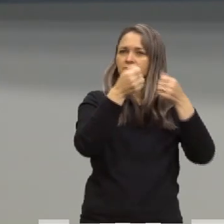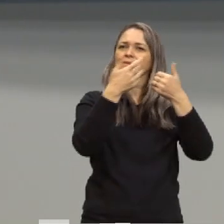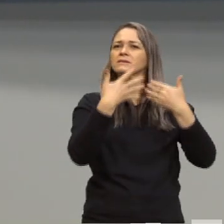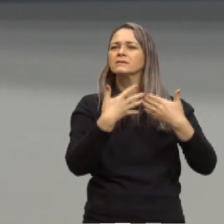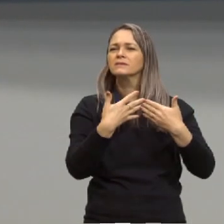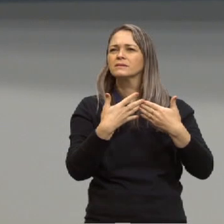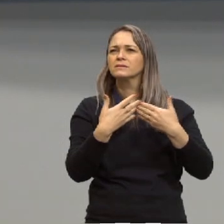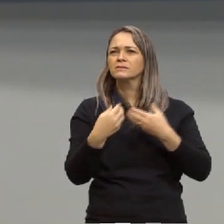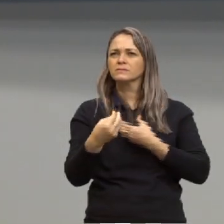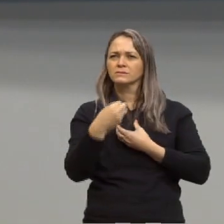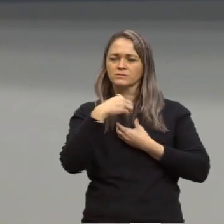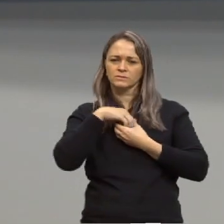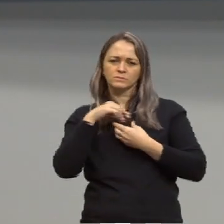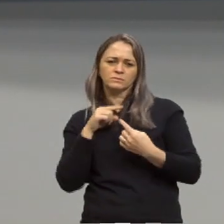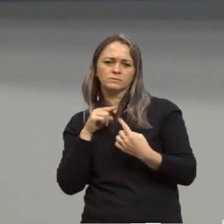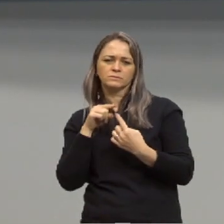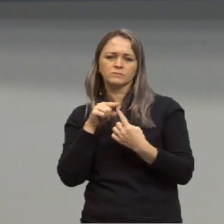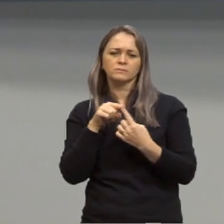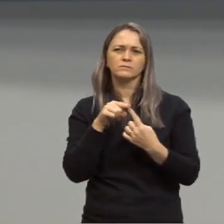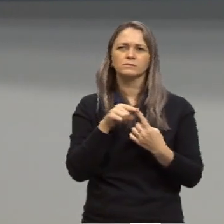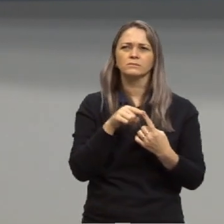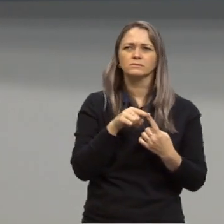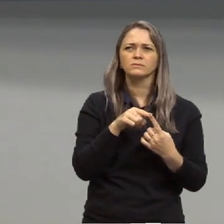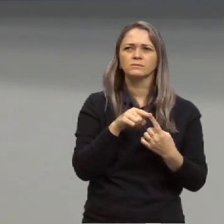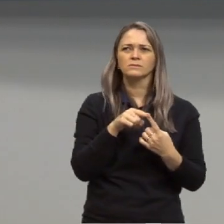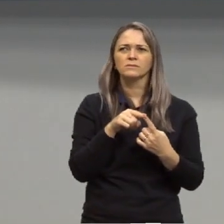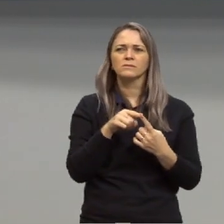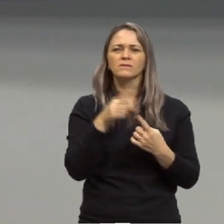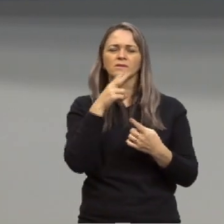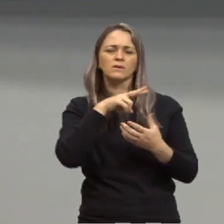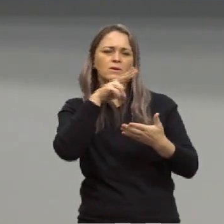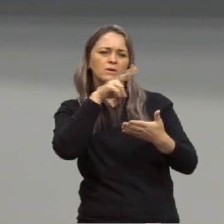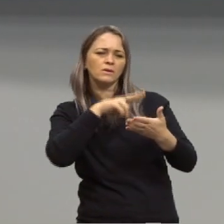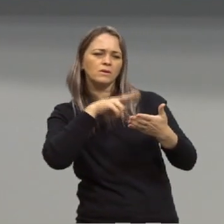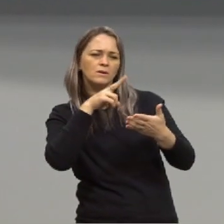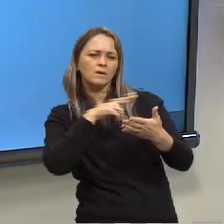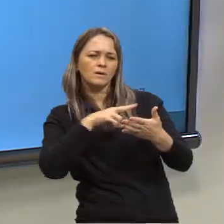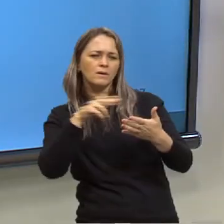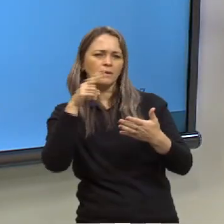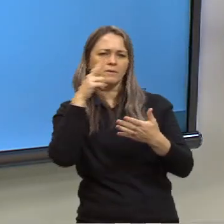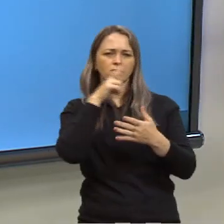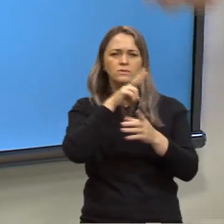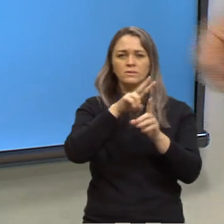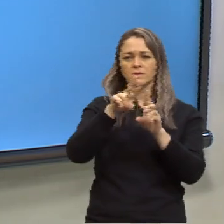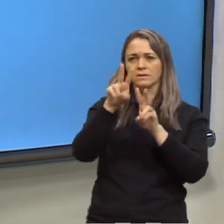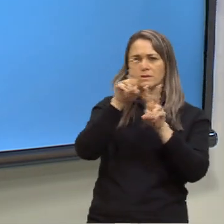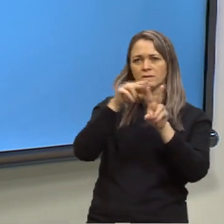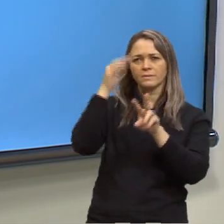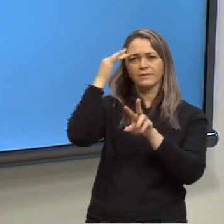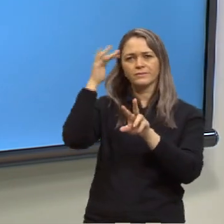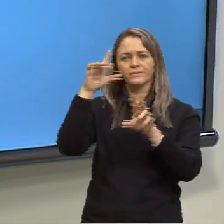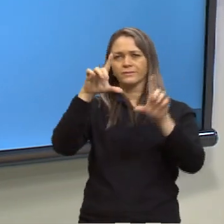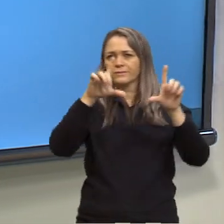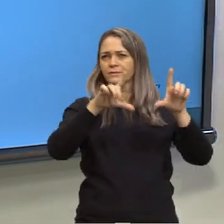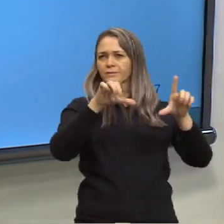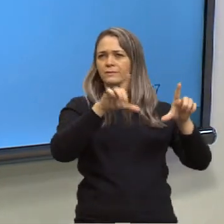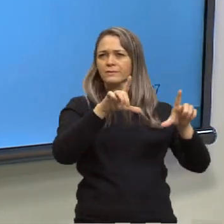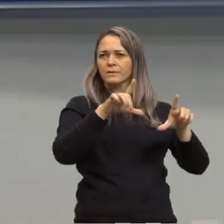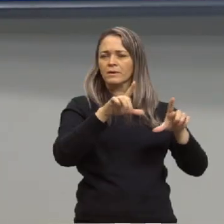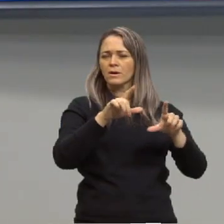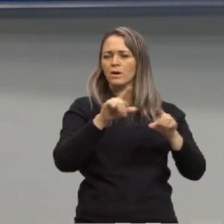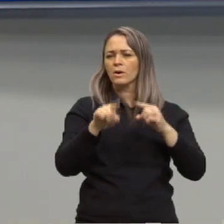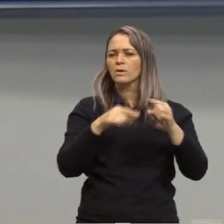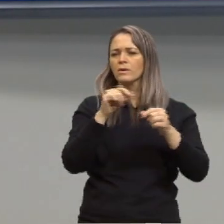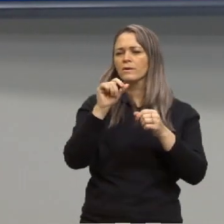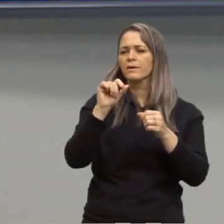subjetiva quanto objetiva ela permite que o leitor visualize esse cenário onde uma ação se